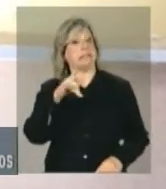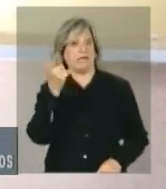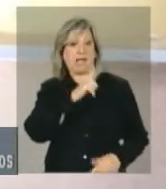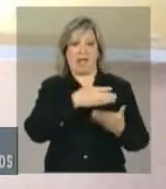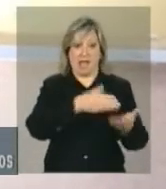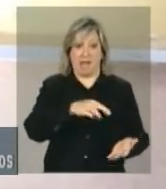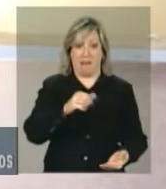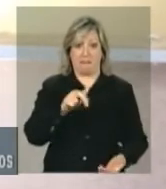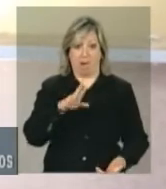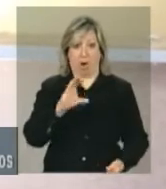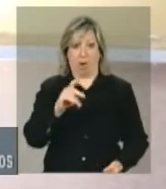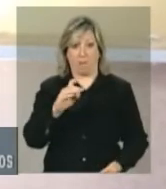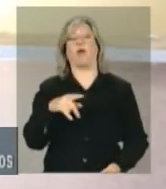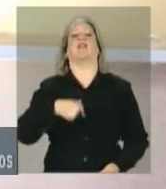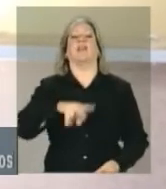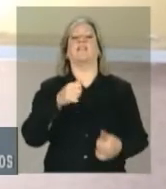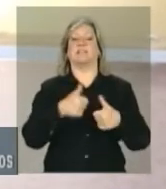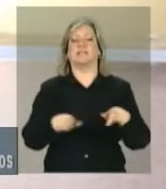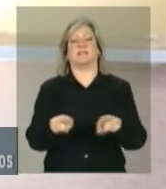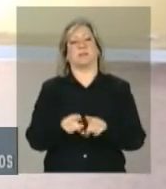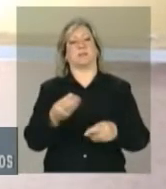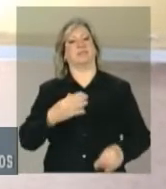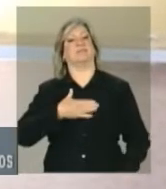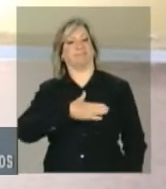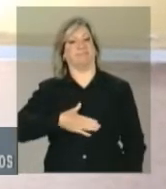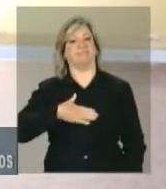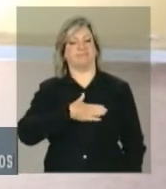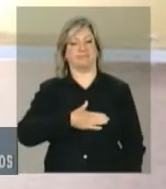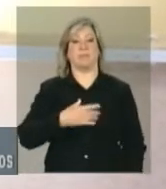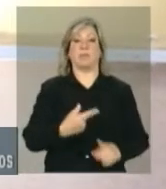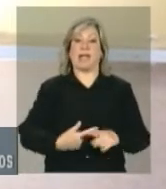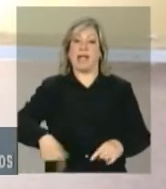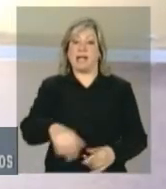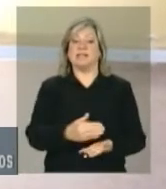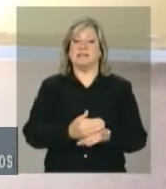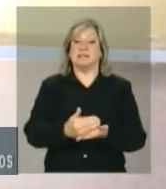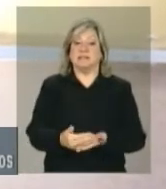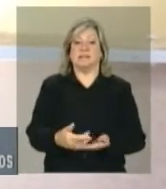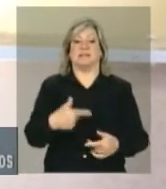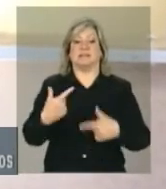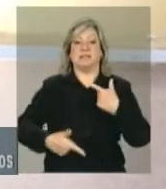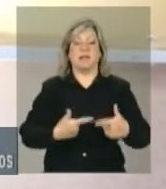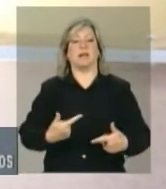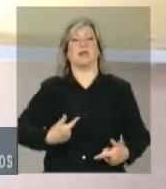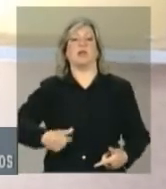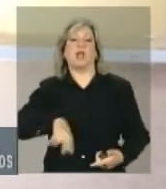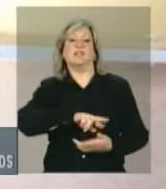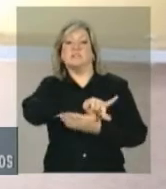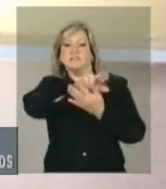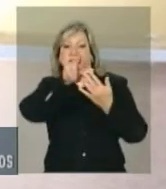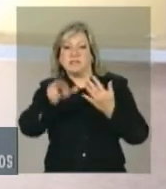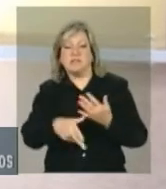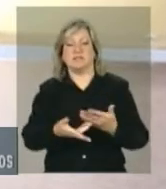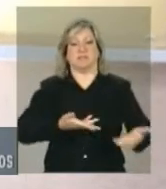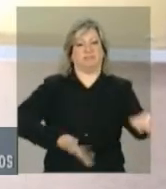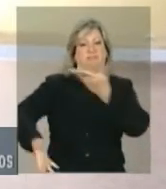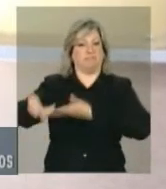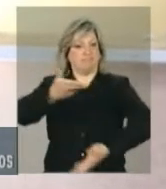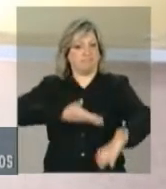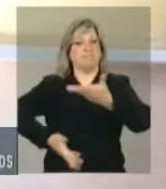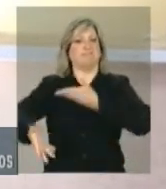ficaremos muito satisfeitos. São iniciativas como essas que diversificam nosso intercâmbio